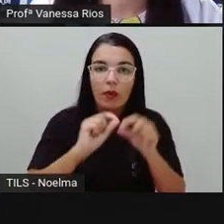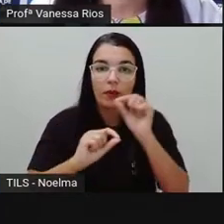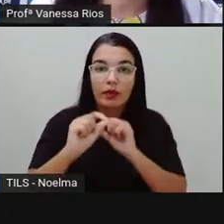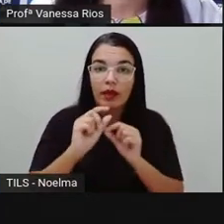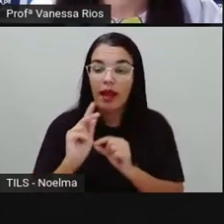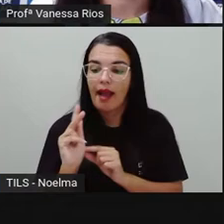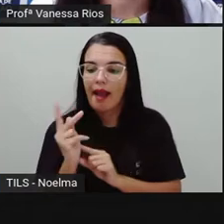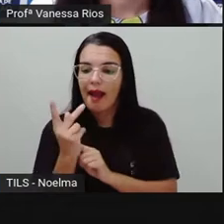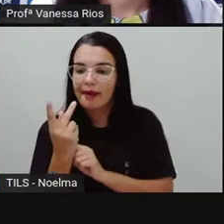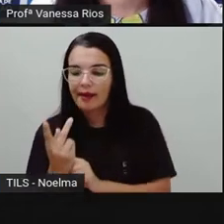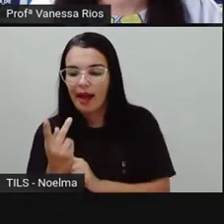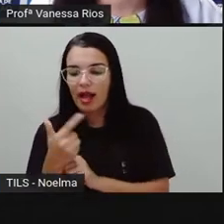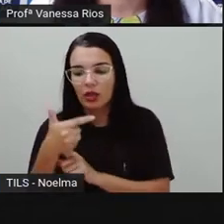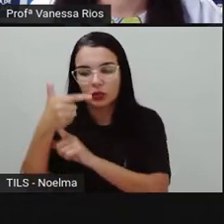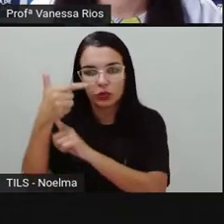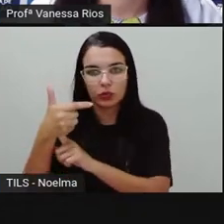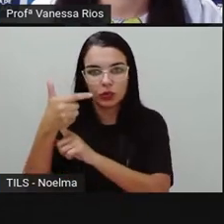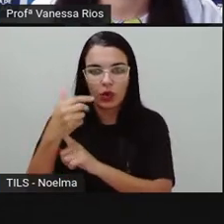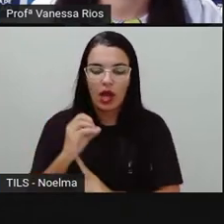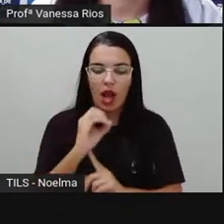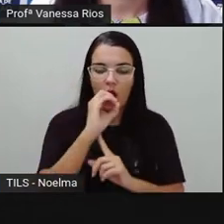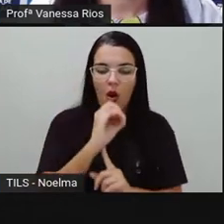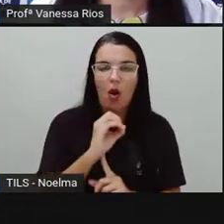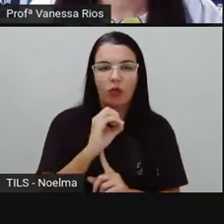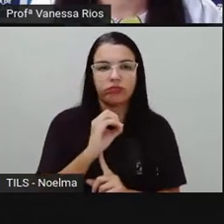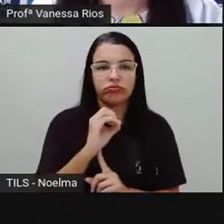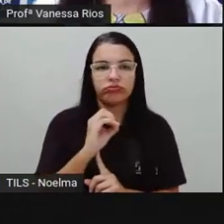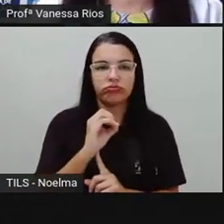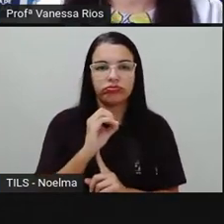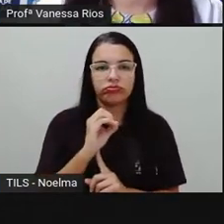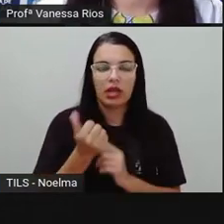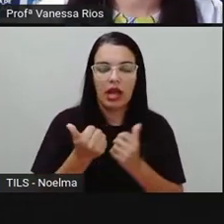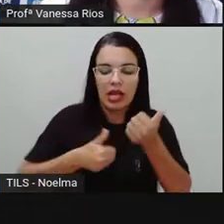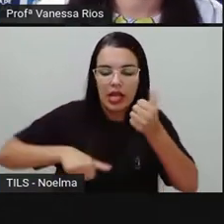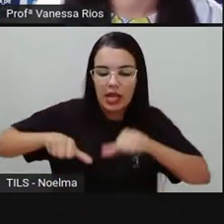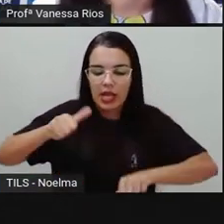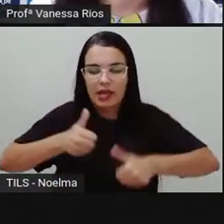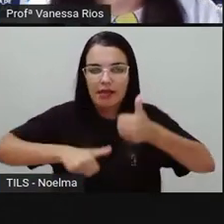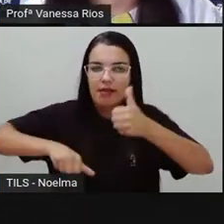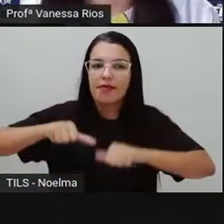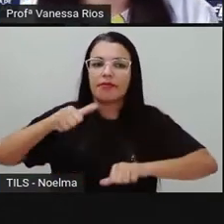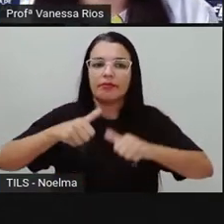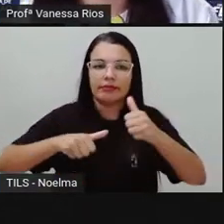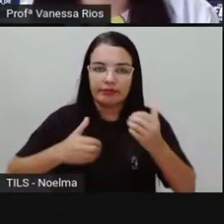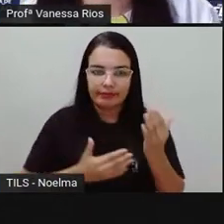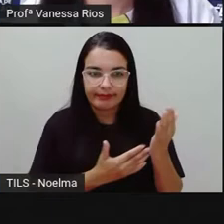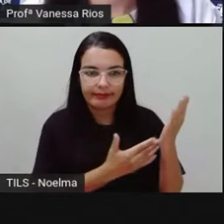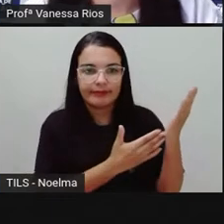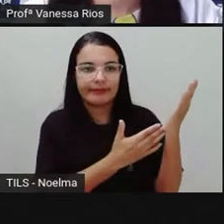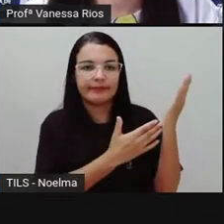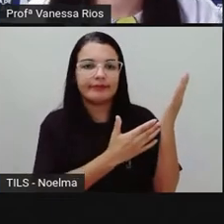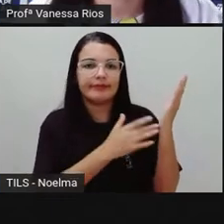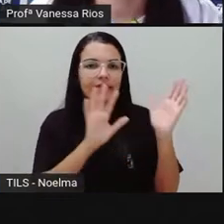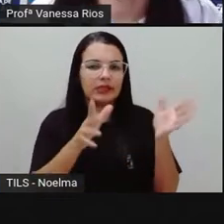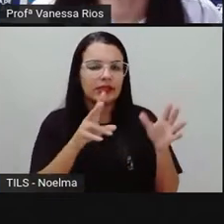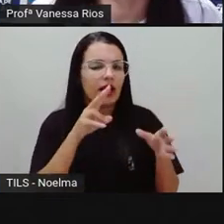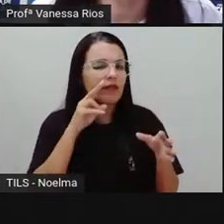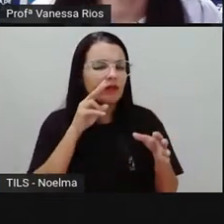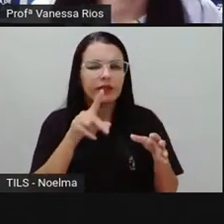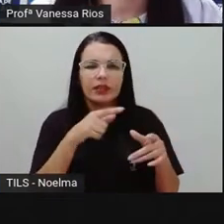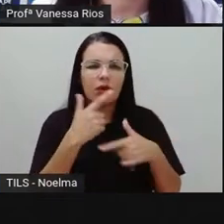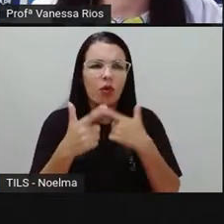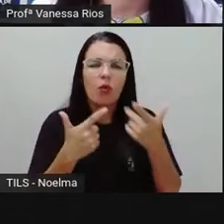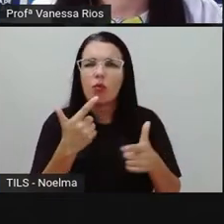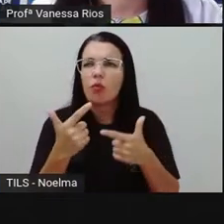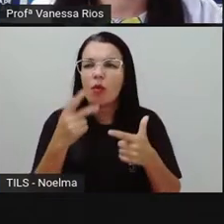H2O sua fórmula química. Já ouviu aí algum livro, ou professora, ou em alguma outra situação,